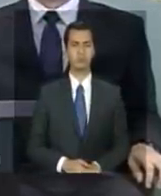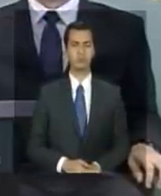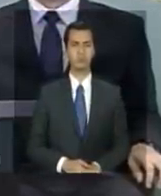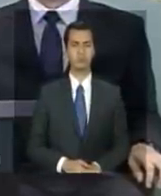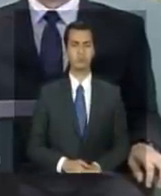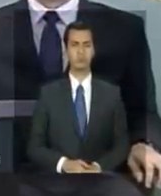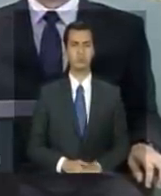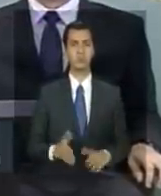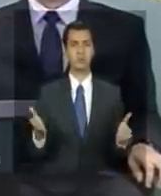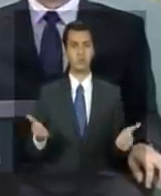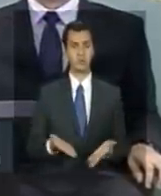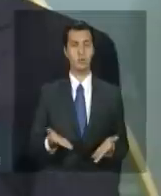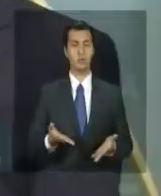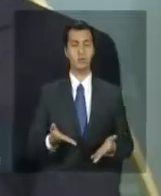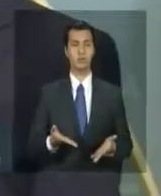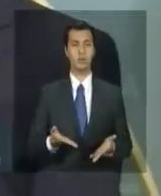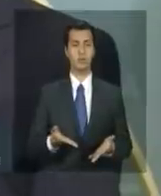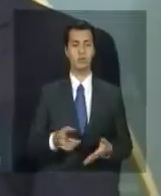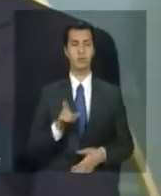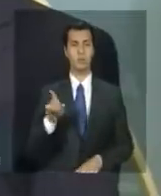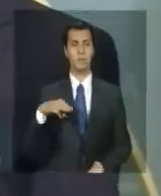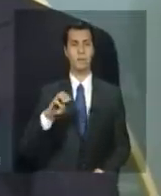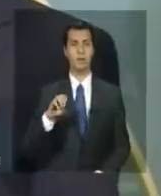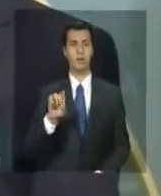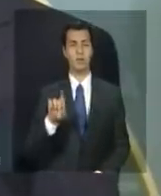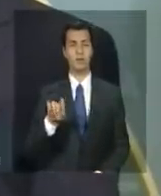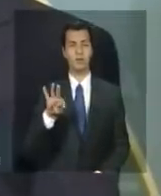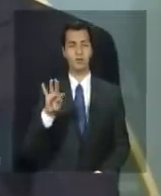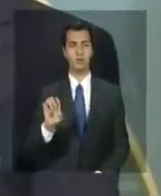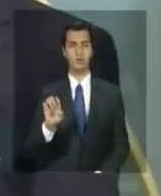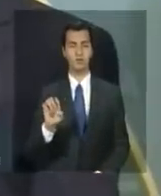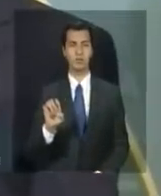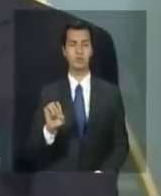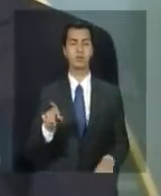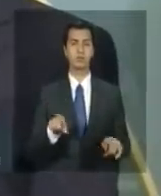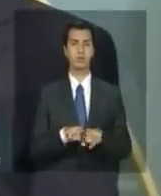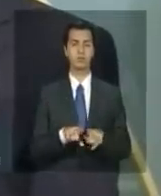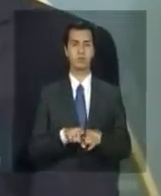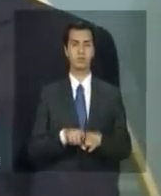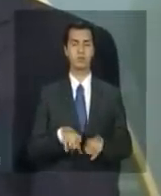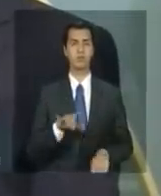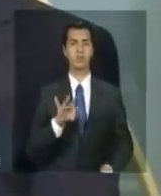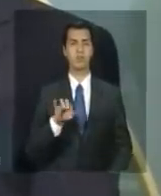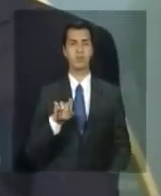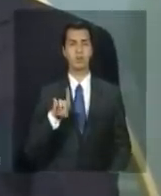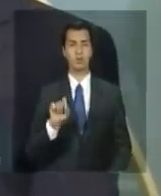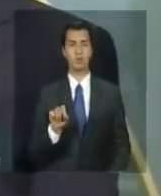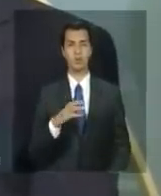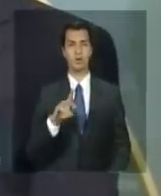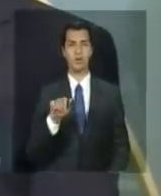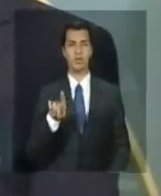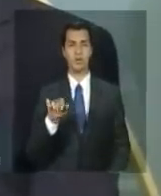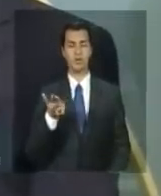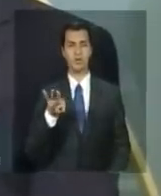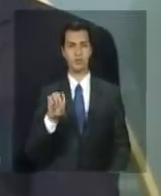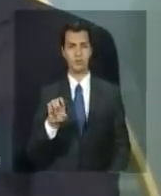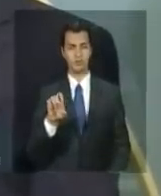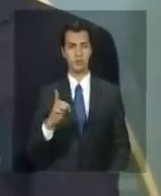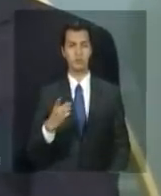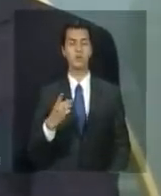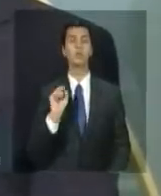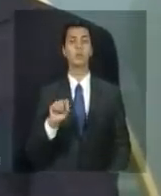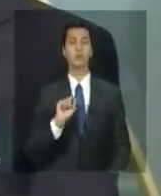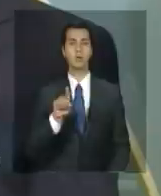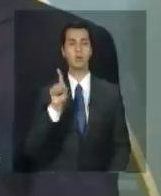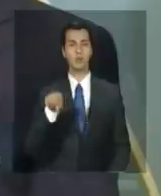casamento entre o Mercadante e o Paulo Haddad Paulo, desculpa e o Fernando Haddad é mérito dele